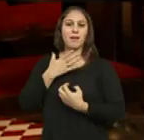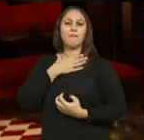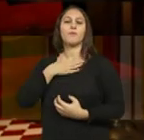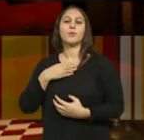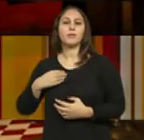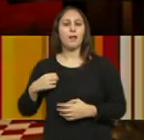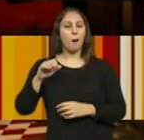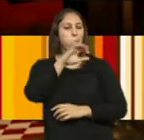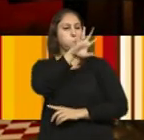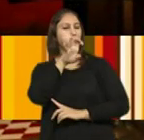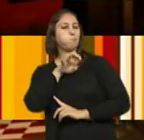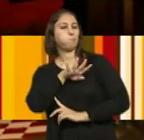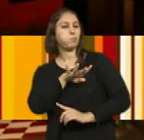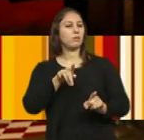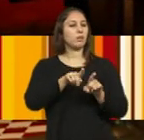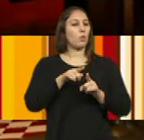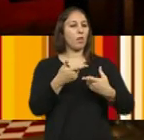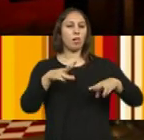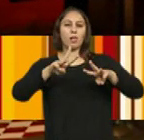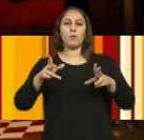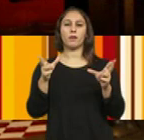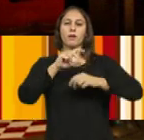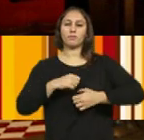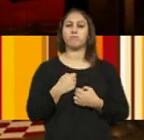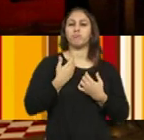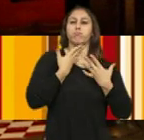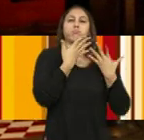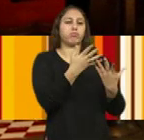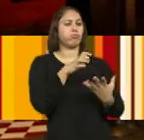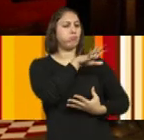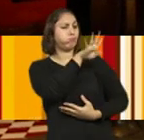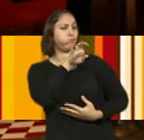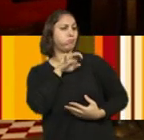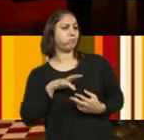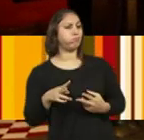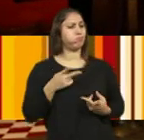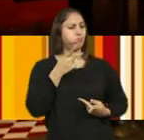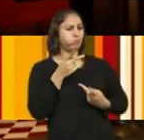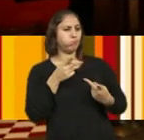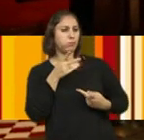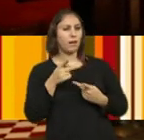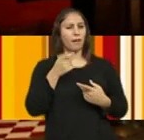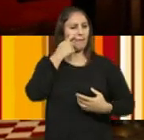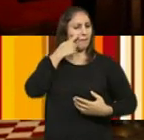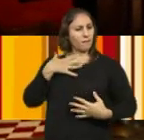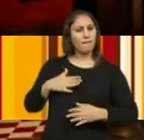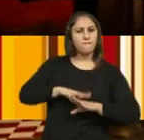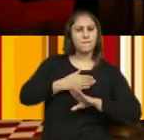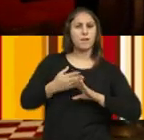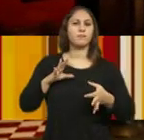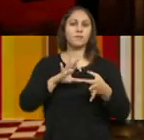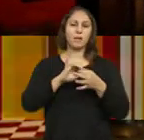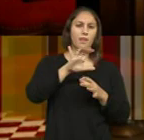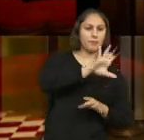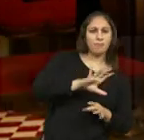sobre a expressão de um novo linguagem, um linguagem mais físico, mais ligado ao teatro da imagem,